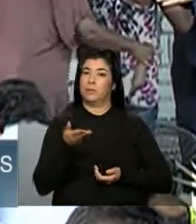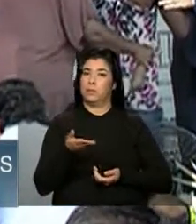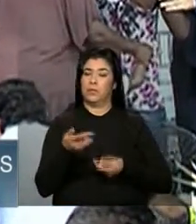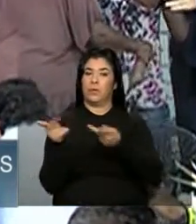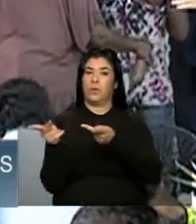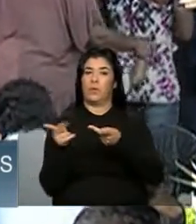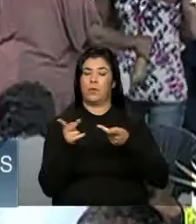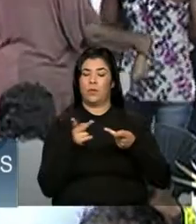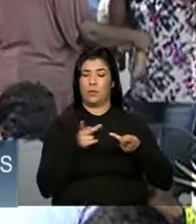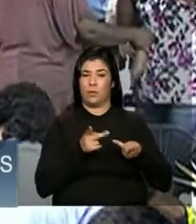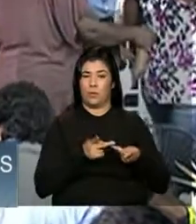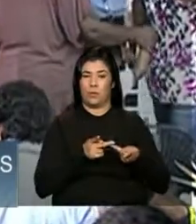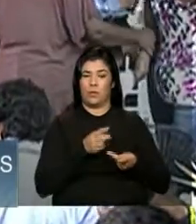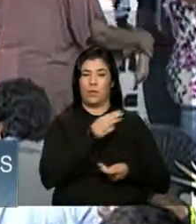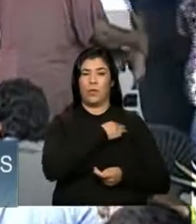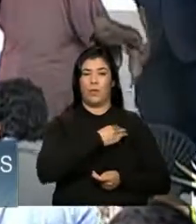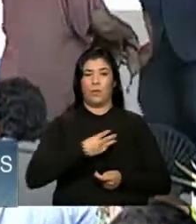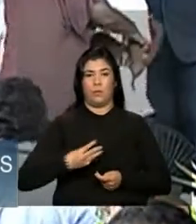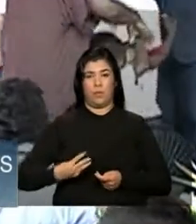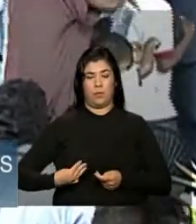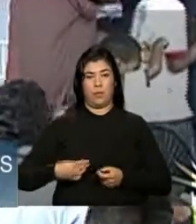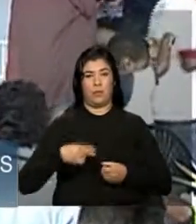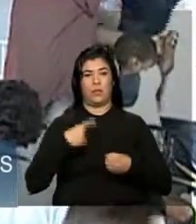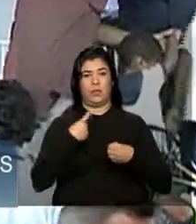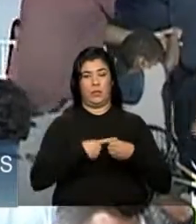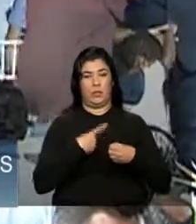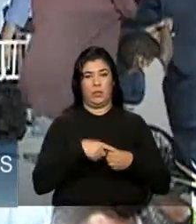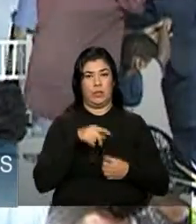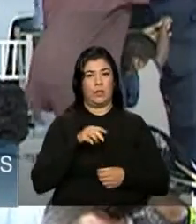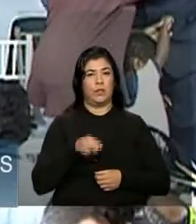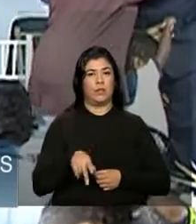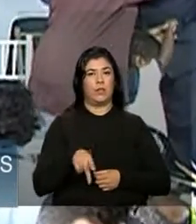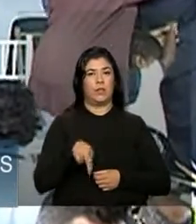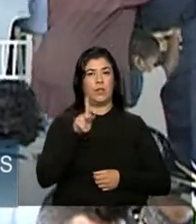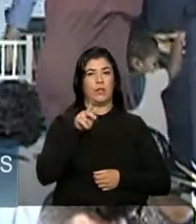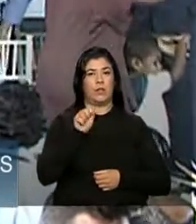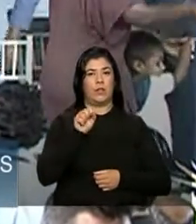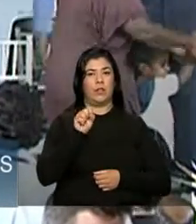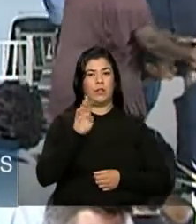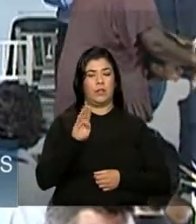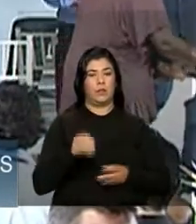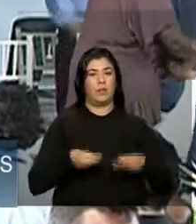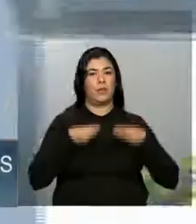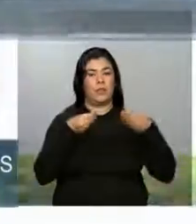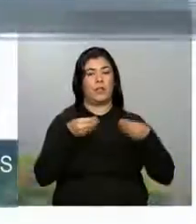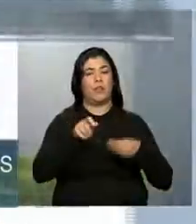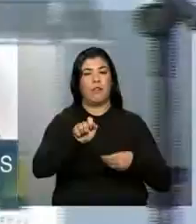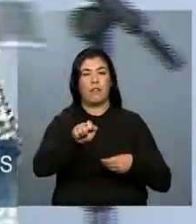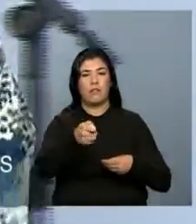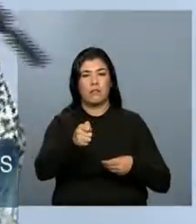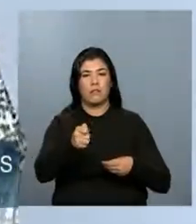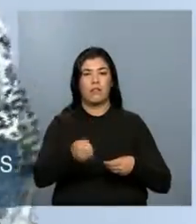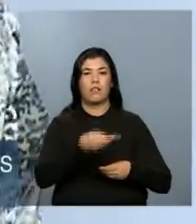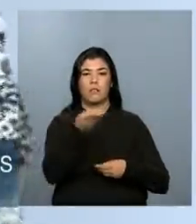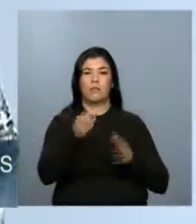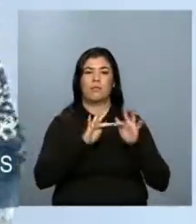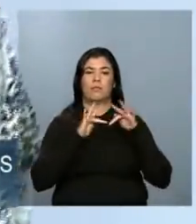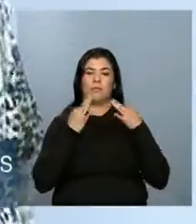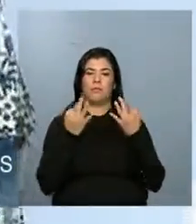Ministro das Cidades as chaves de sua residência. Aplausos